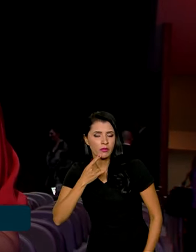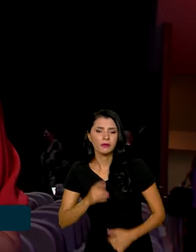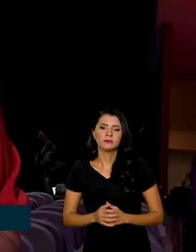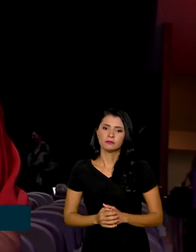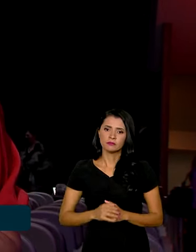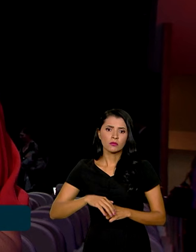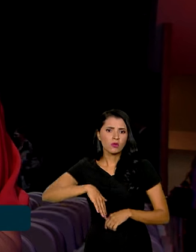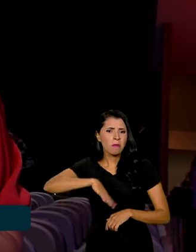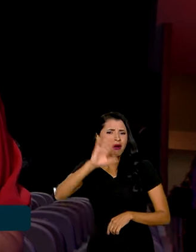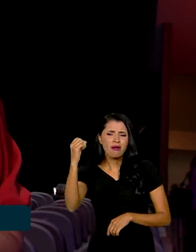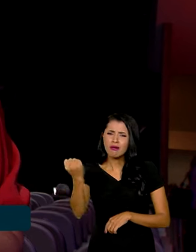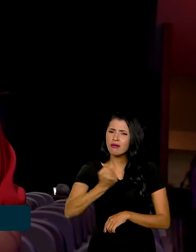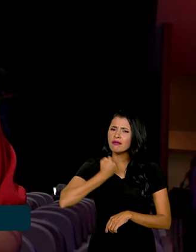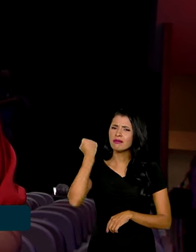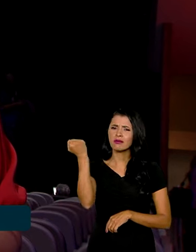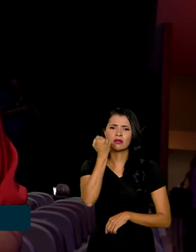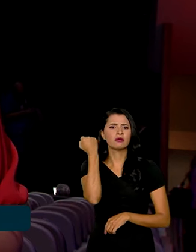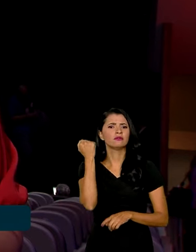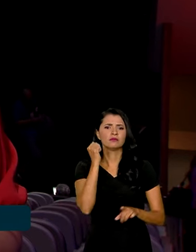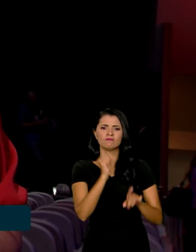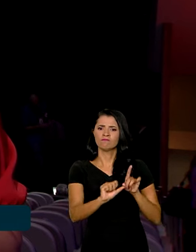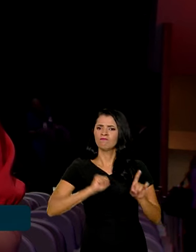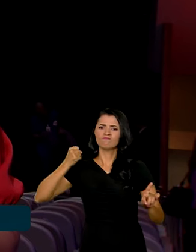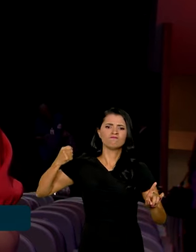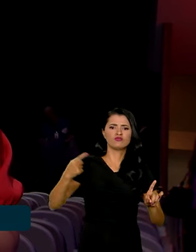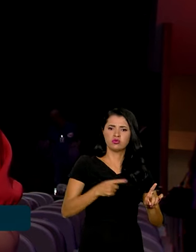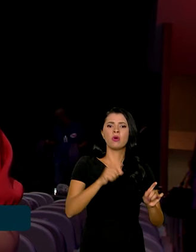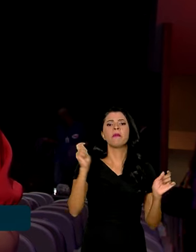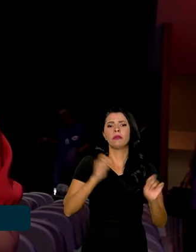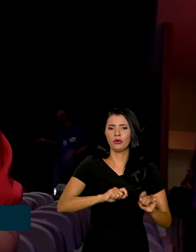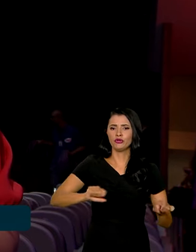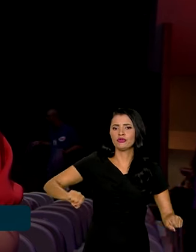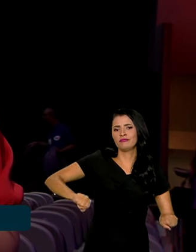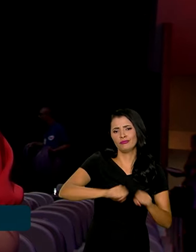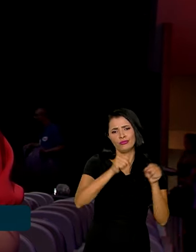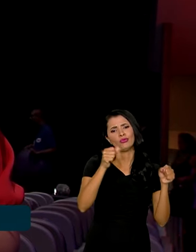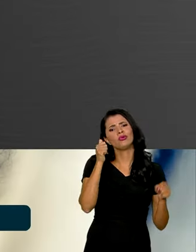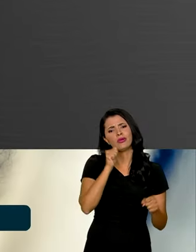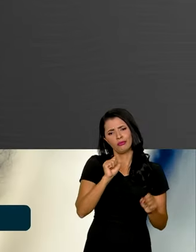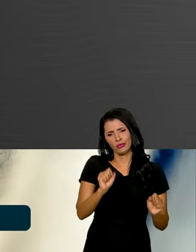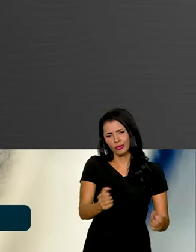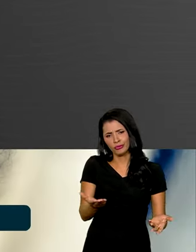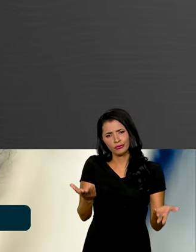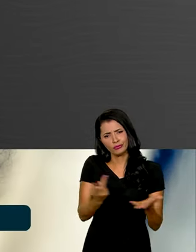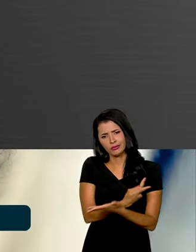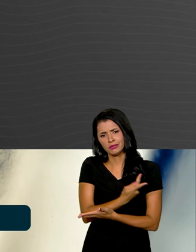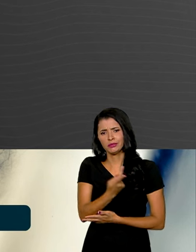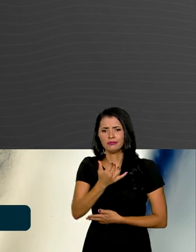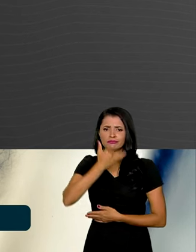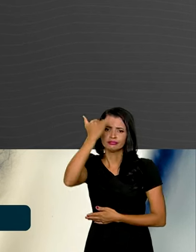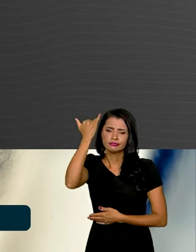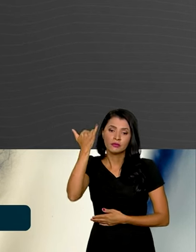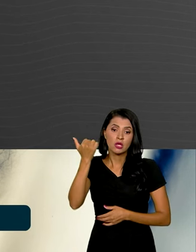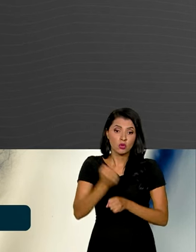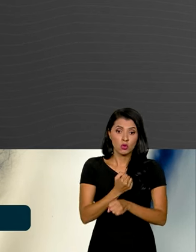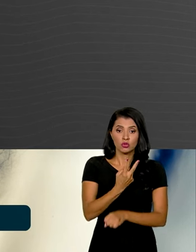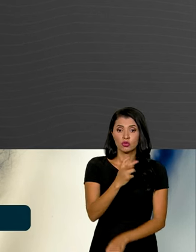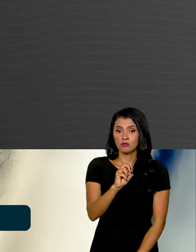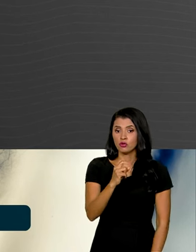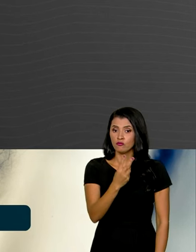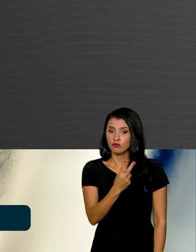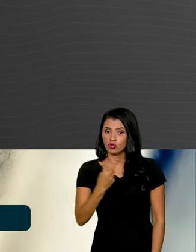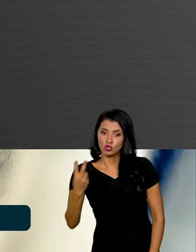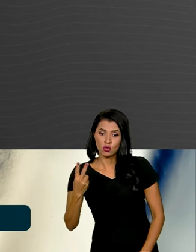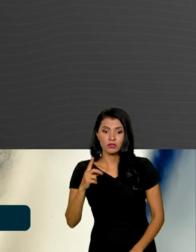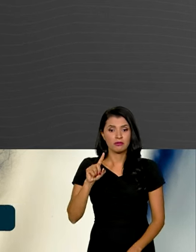casos mais graves, a misoginia pode levar à morte de mulheres. Em 2022, 1.400